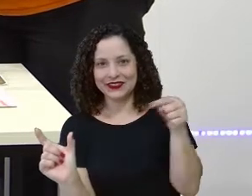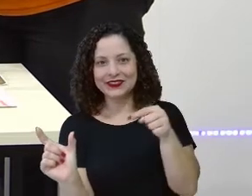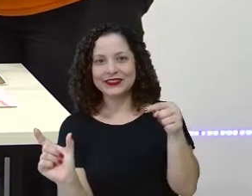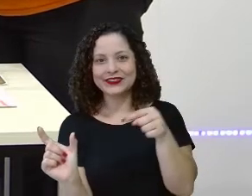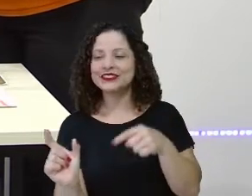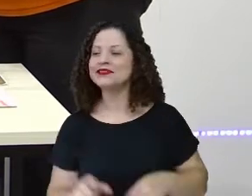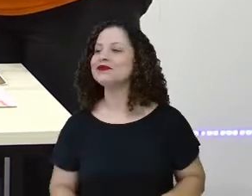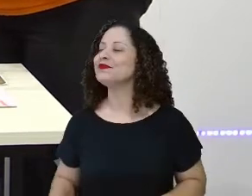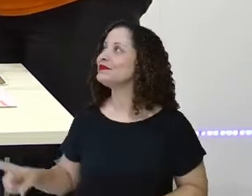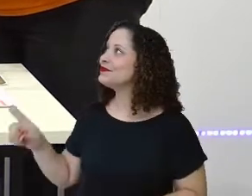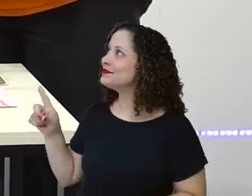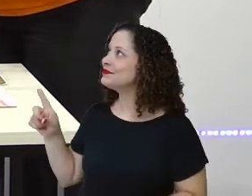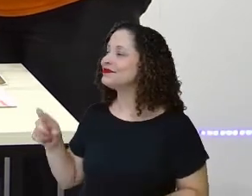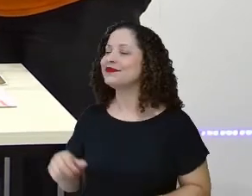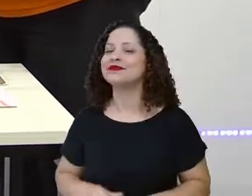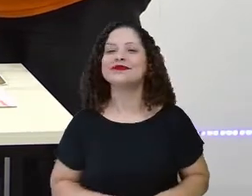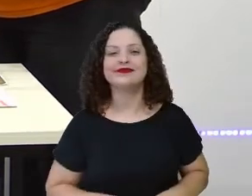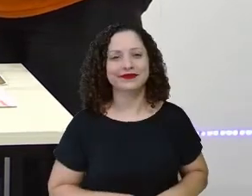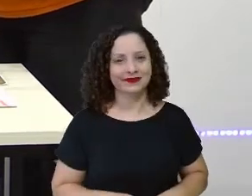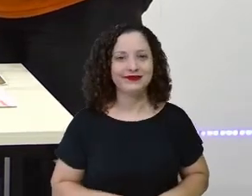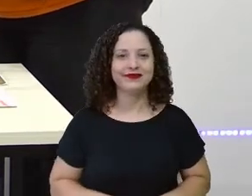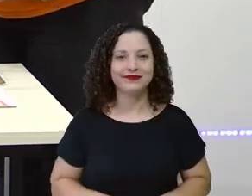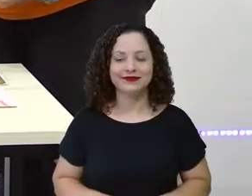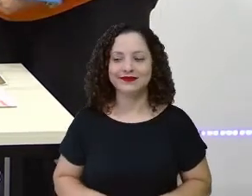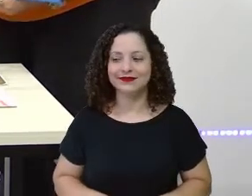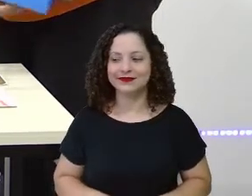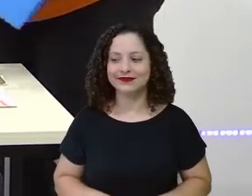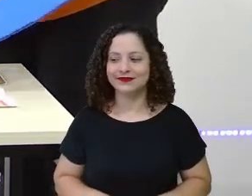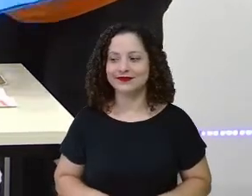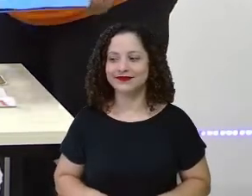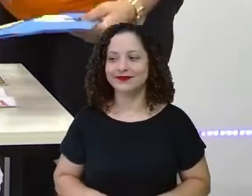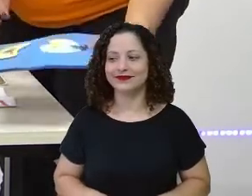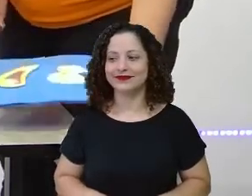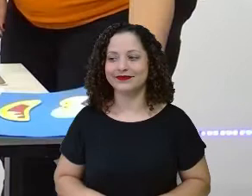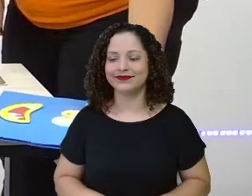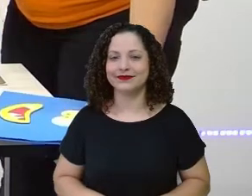Tá! Vamos ler? Pensando! Ei!